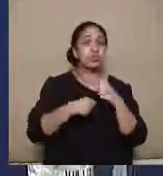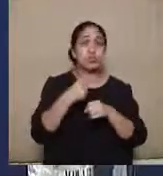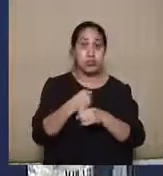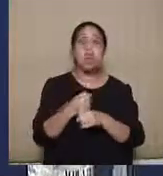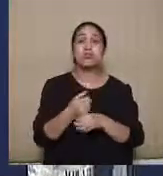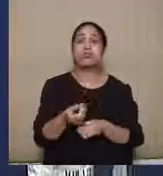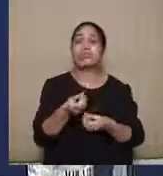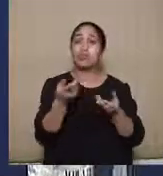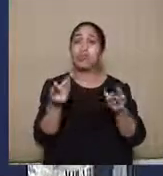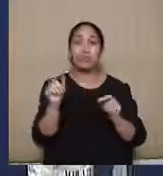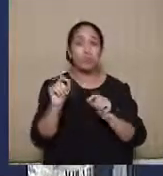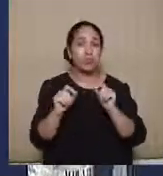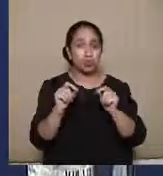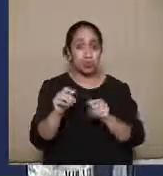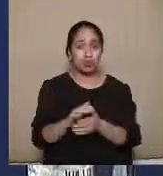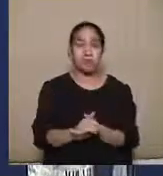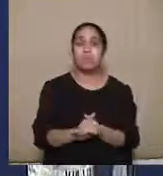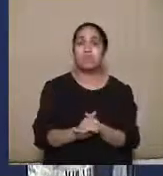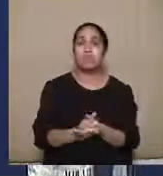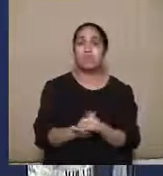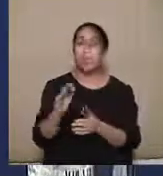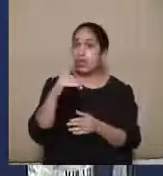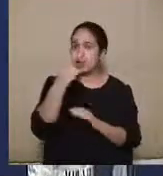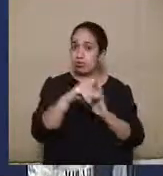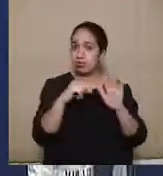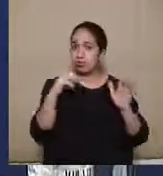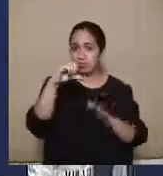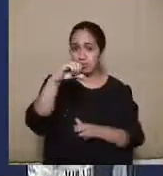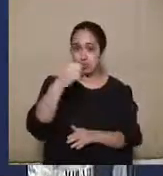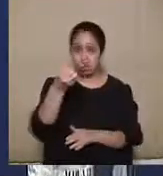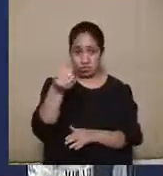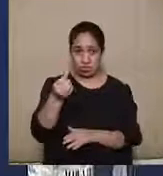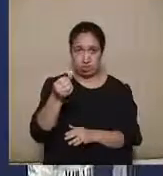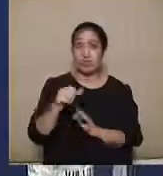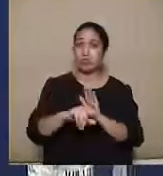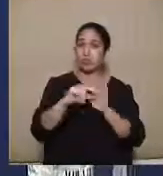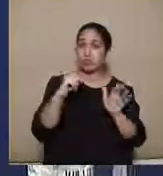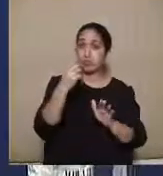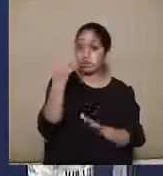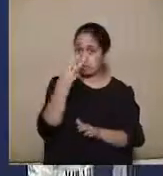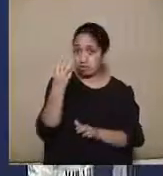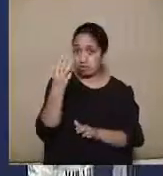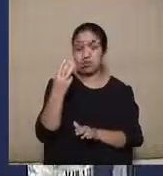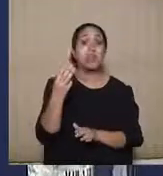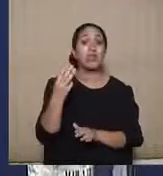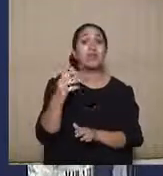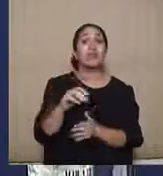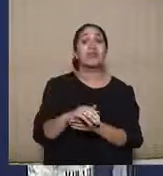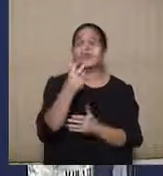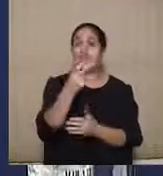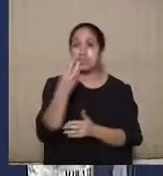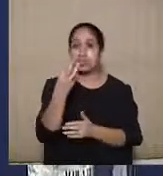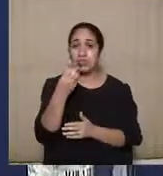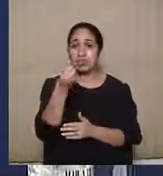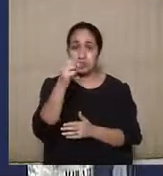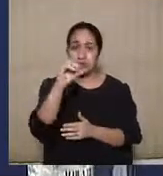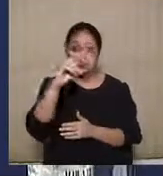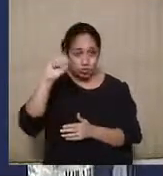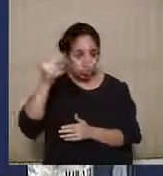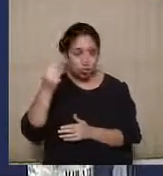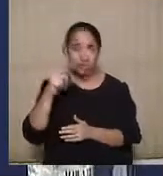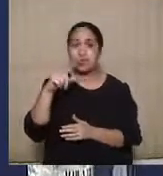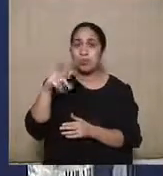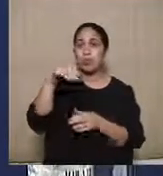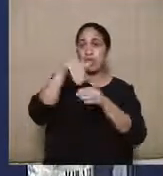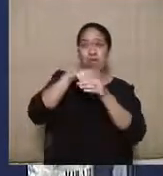competência está trazida, além do artigo 96, no artigo 3º da Resolução 23.608, que vai dizer que para as eleições